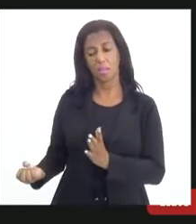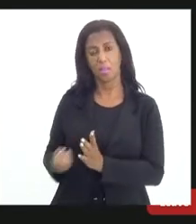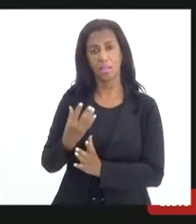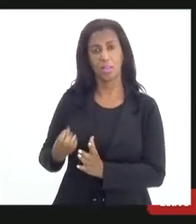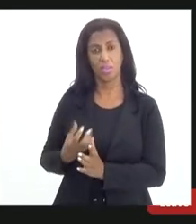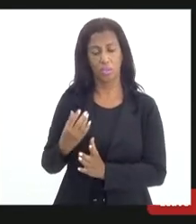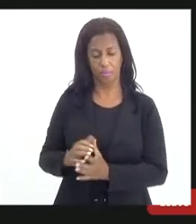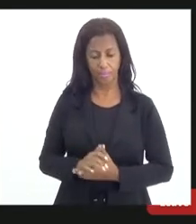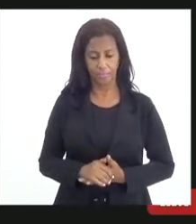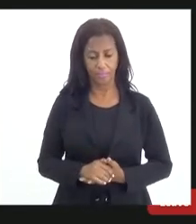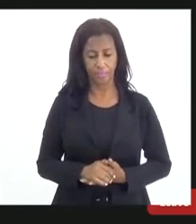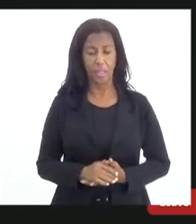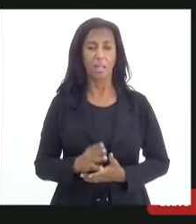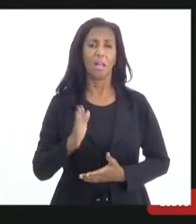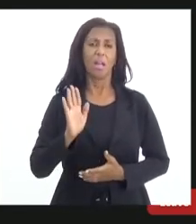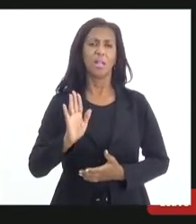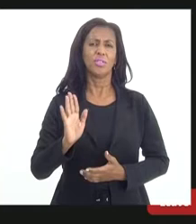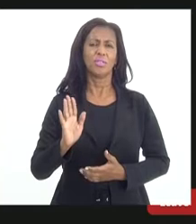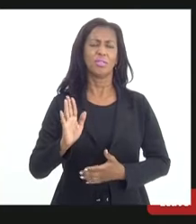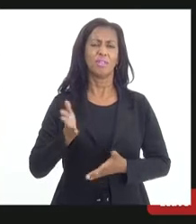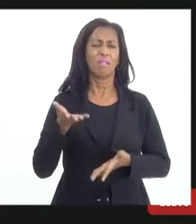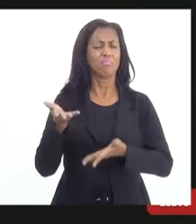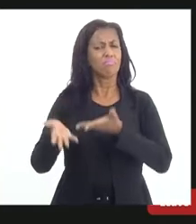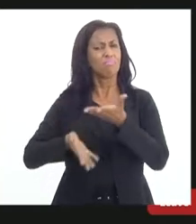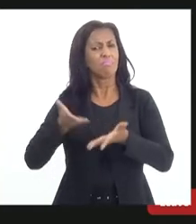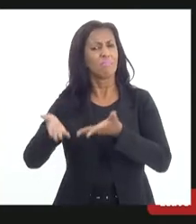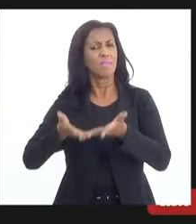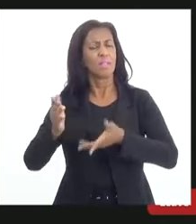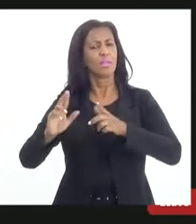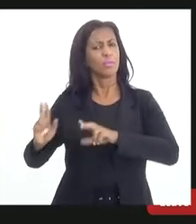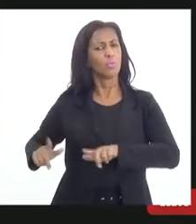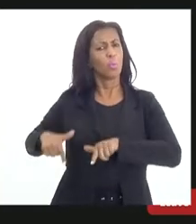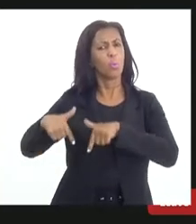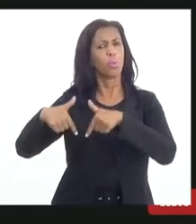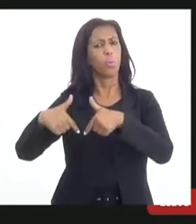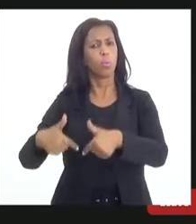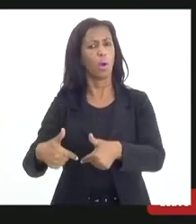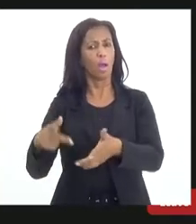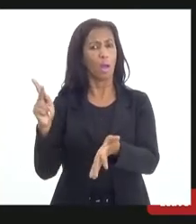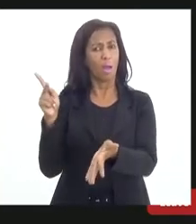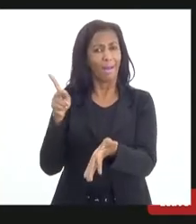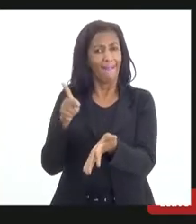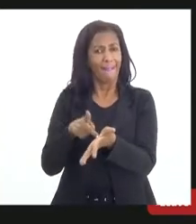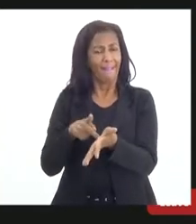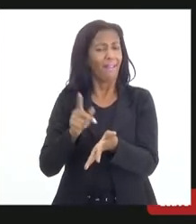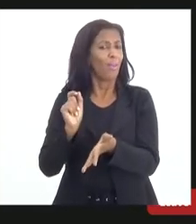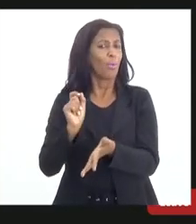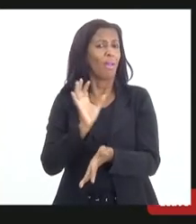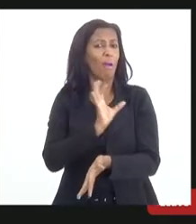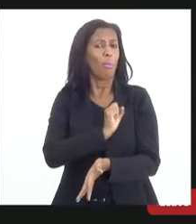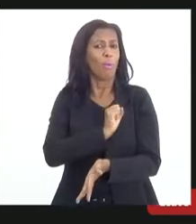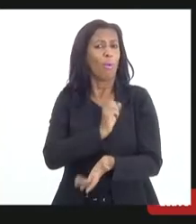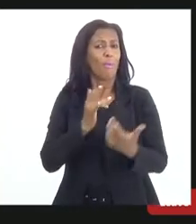A gente está falando de uma ação que é um verdadeiro ato de solidariedade.